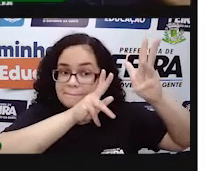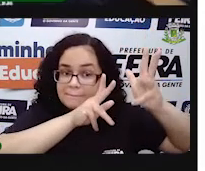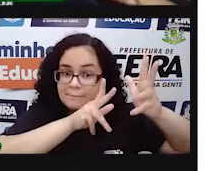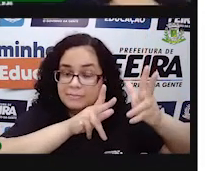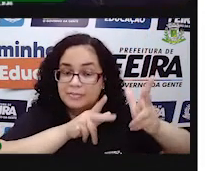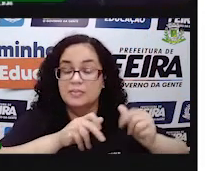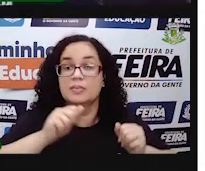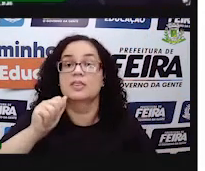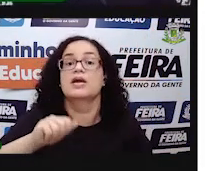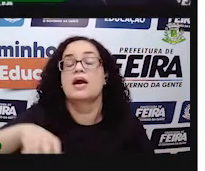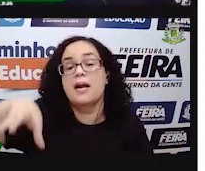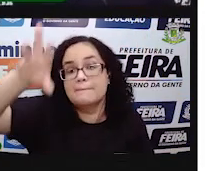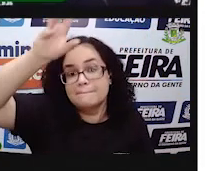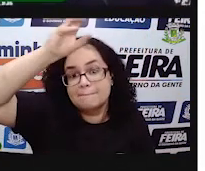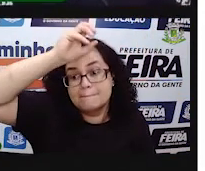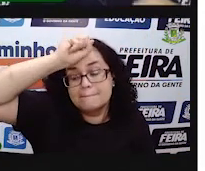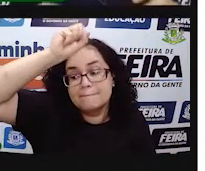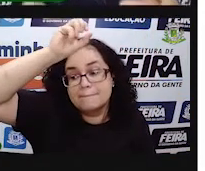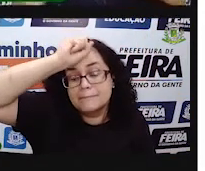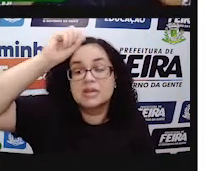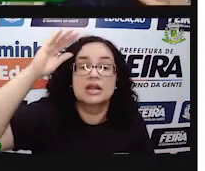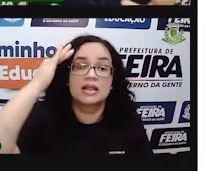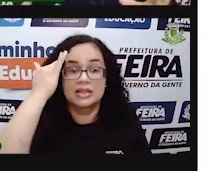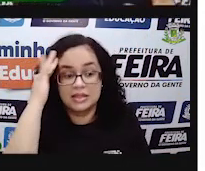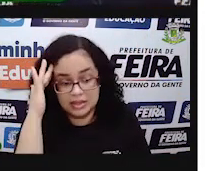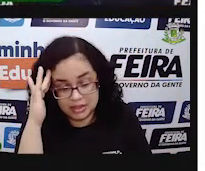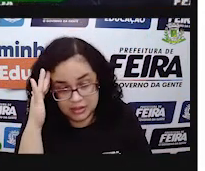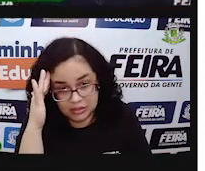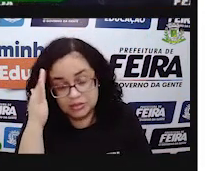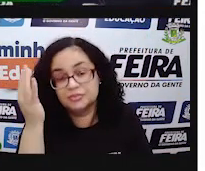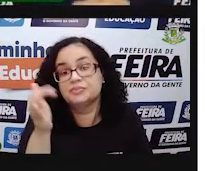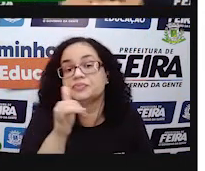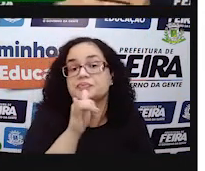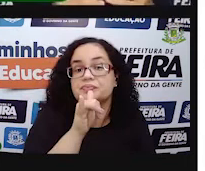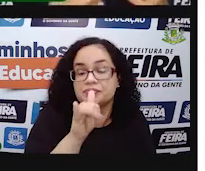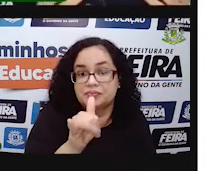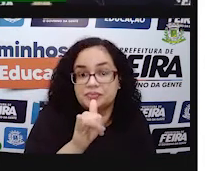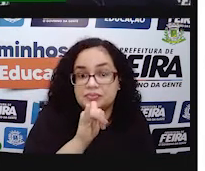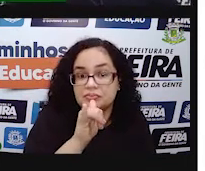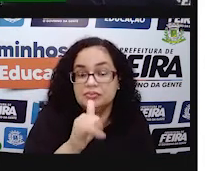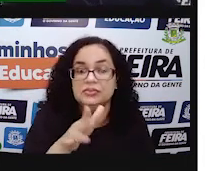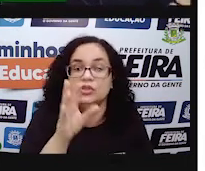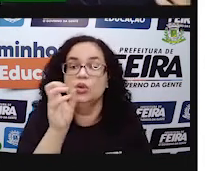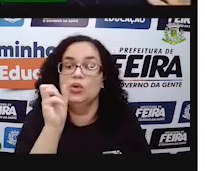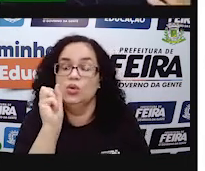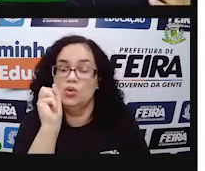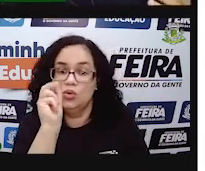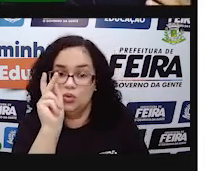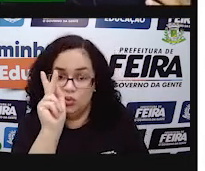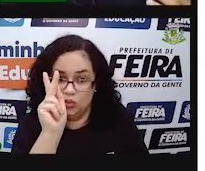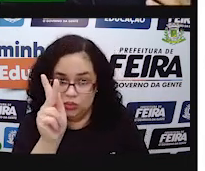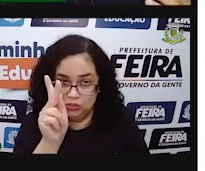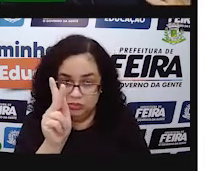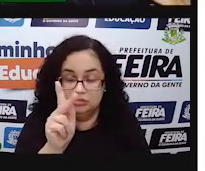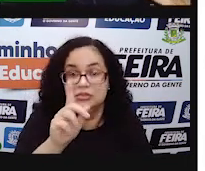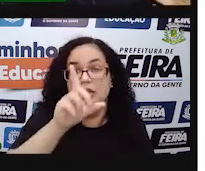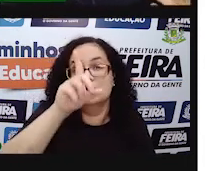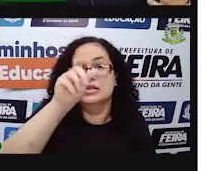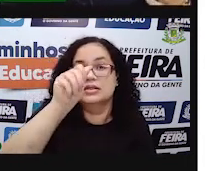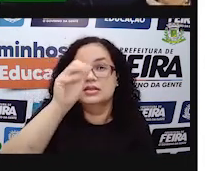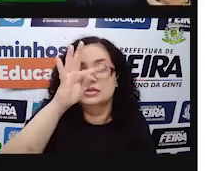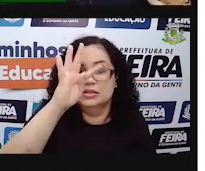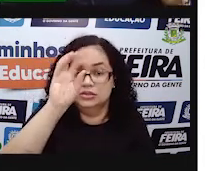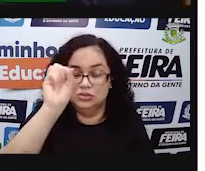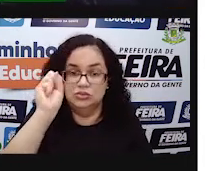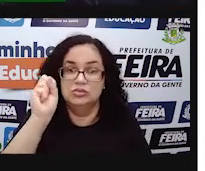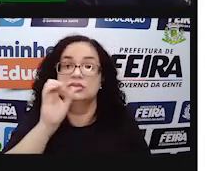Então, realizando o que a gente viu aqui. O que a gente viu aqui foi aprender a entender as informações, né?